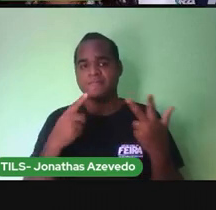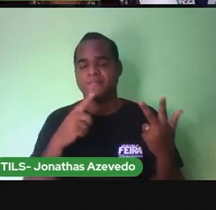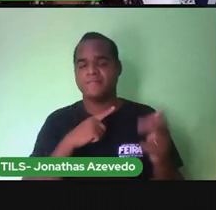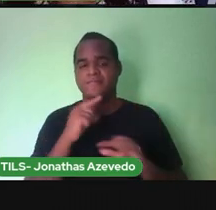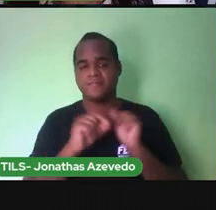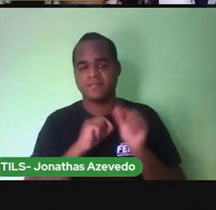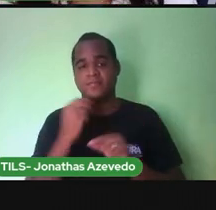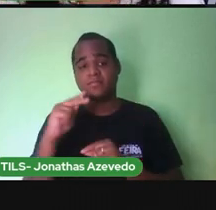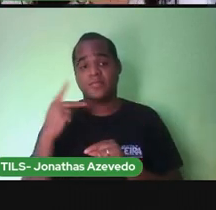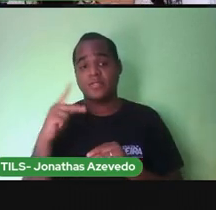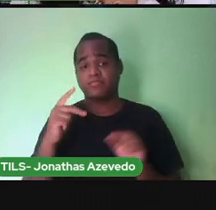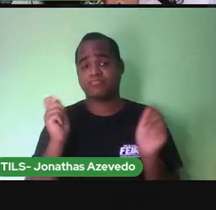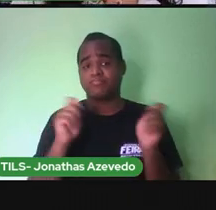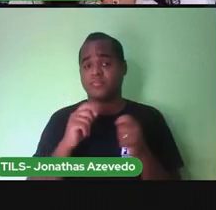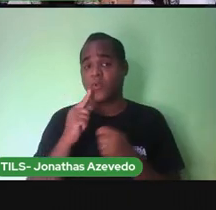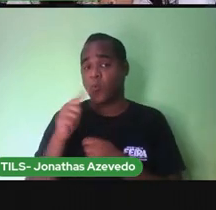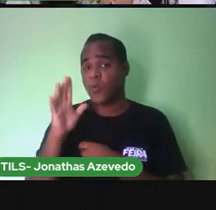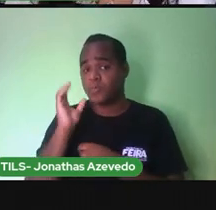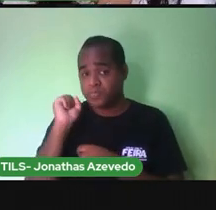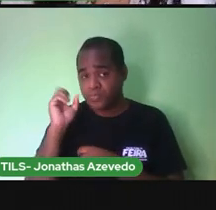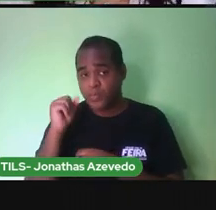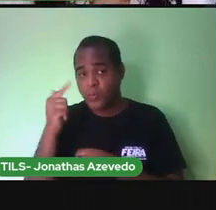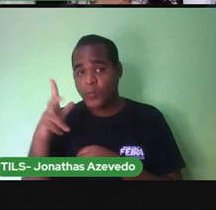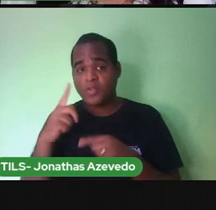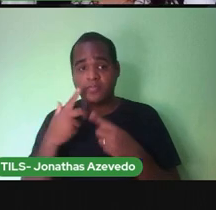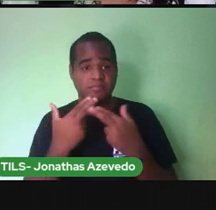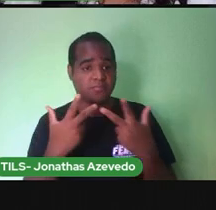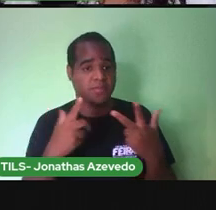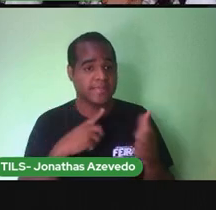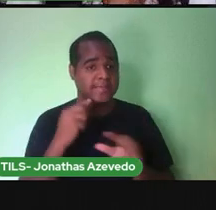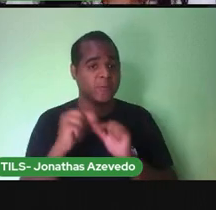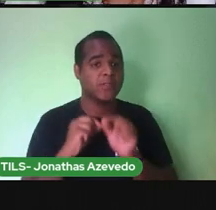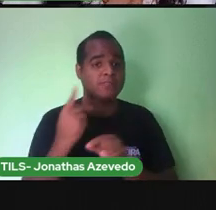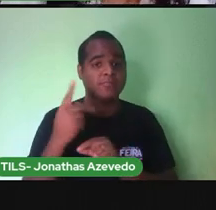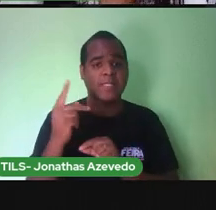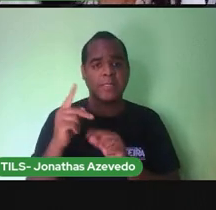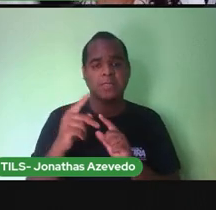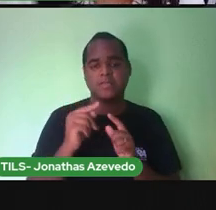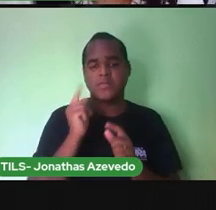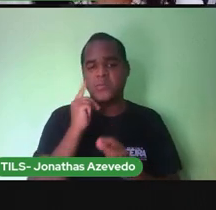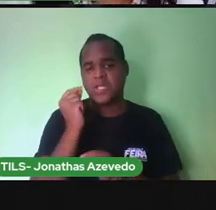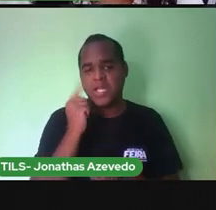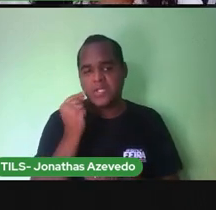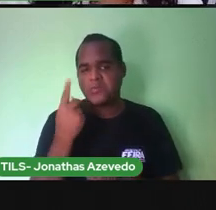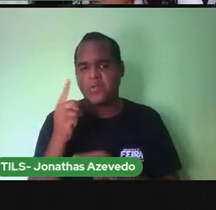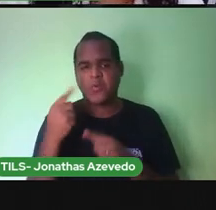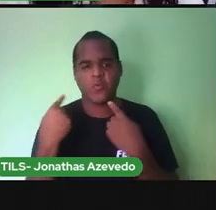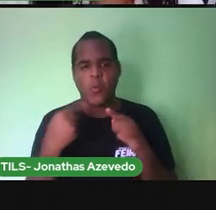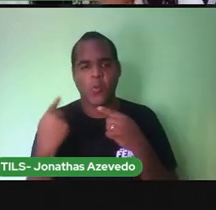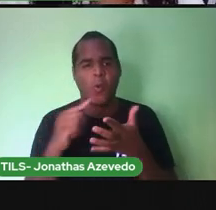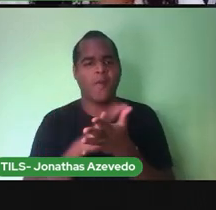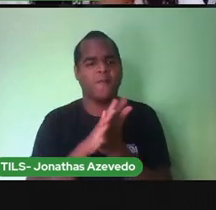ouviu Uma outra versão Onde Não maltraste Os animais